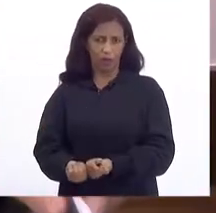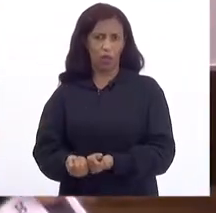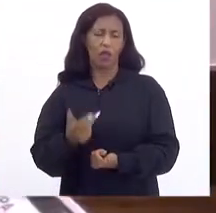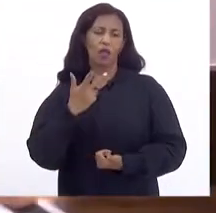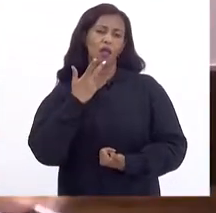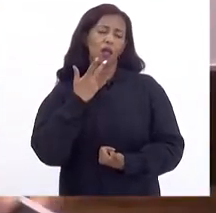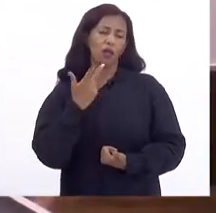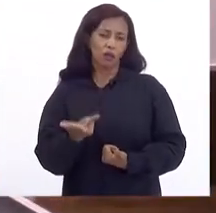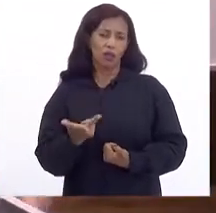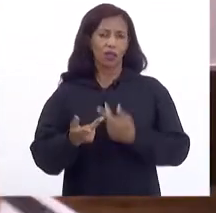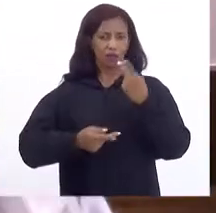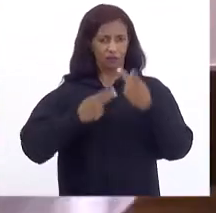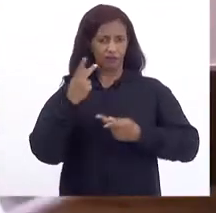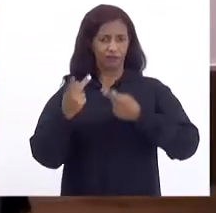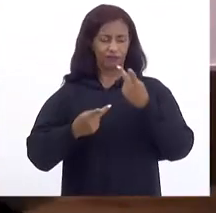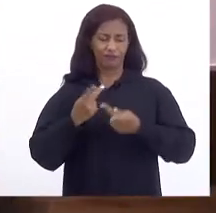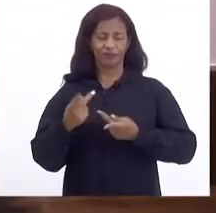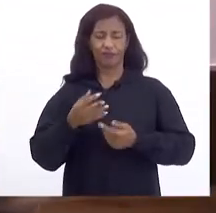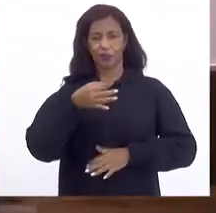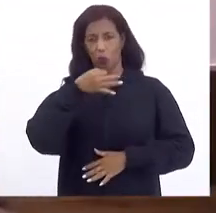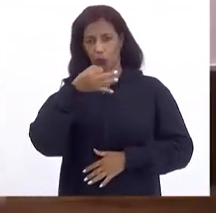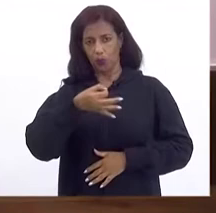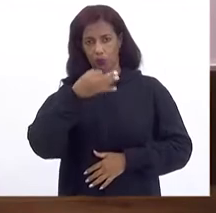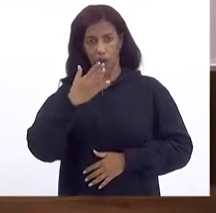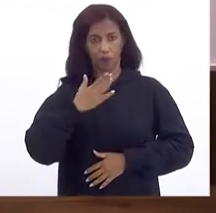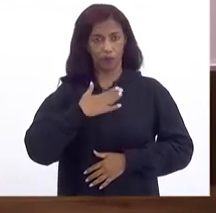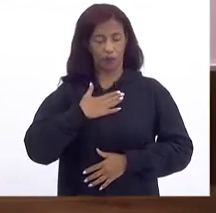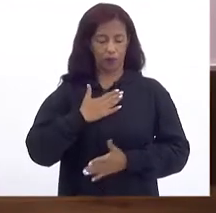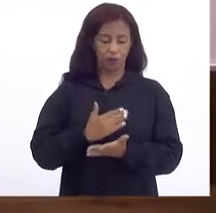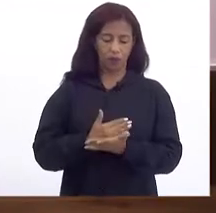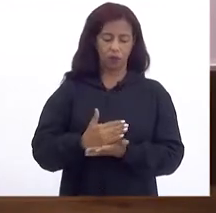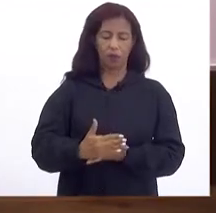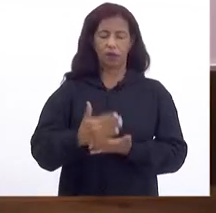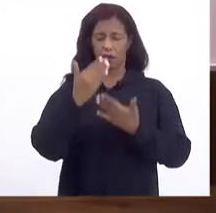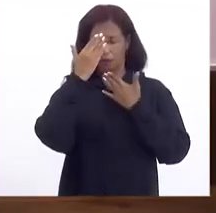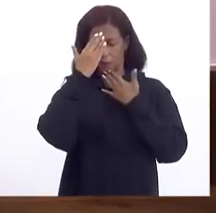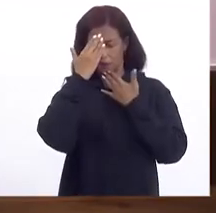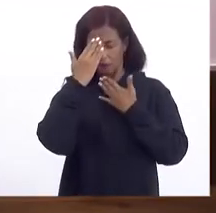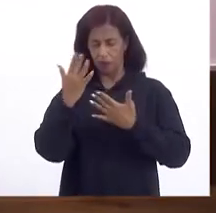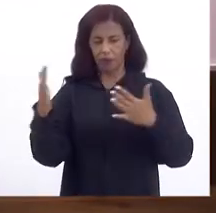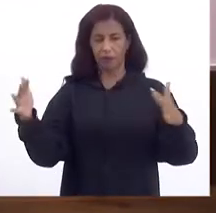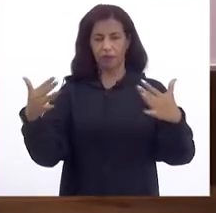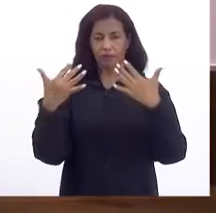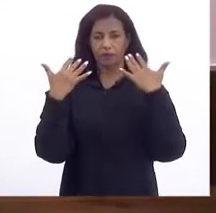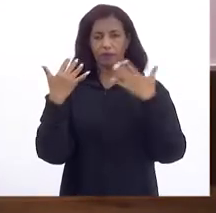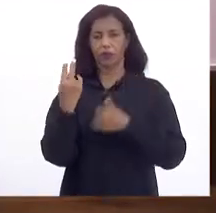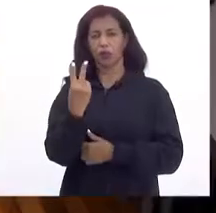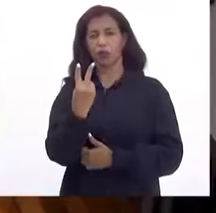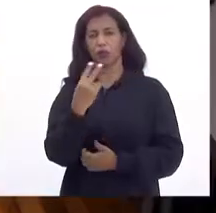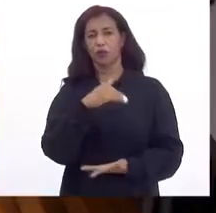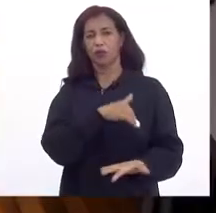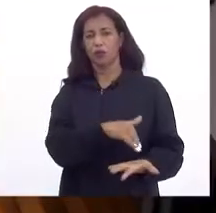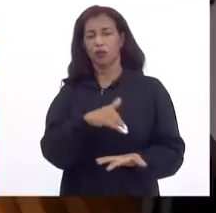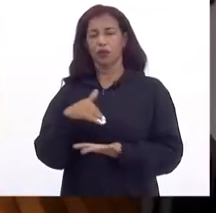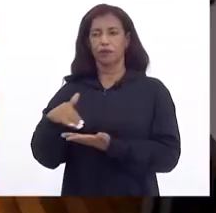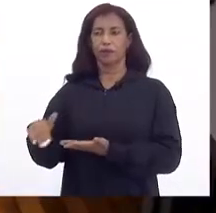Que eu queria Fazer Inicialmente Obrigado aí Pela atenção Dos dois secretários